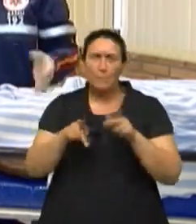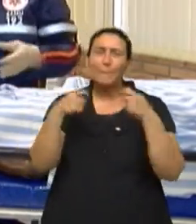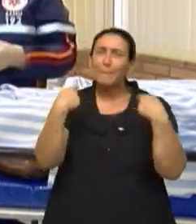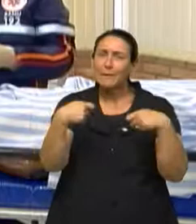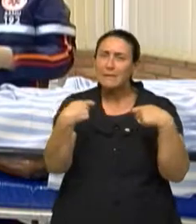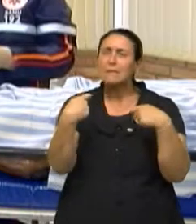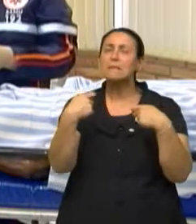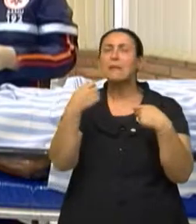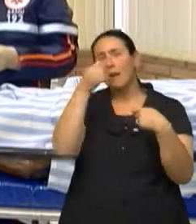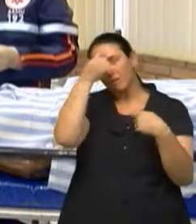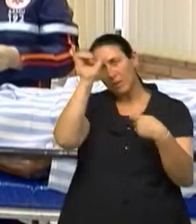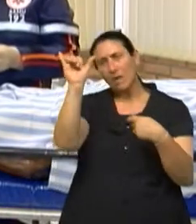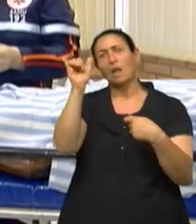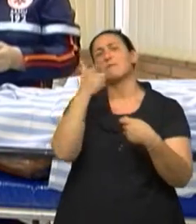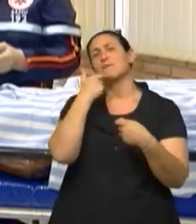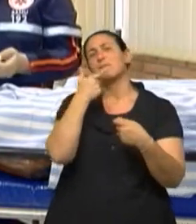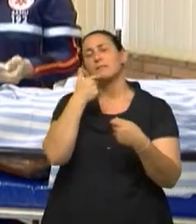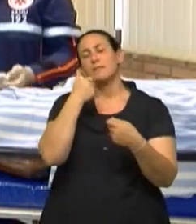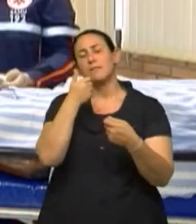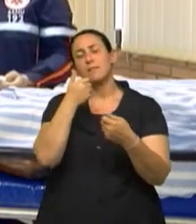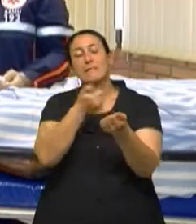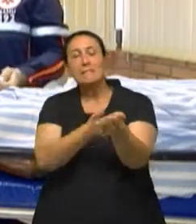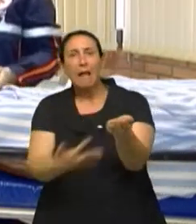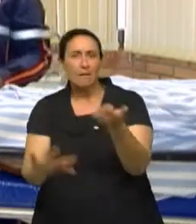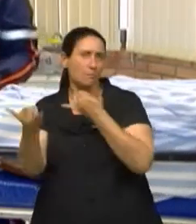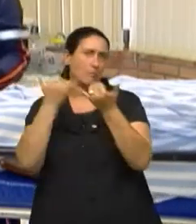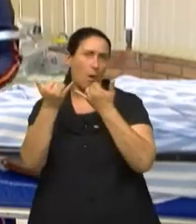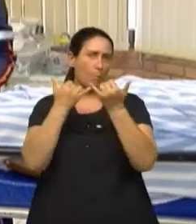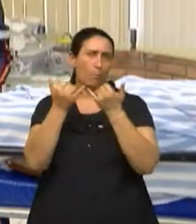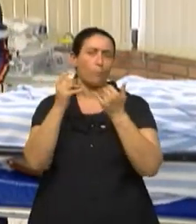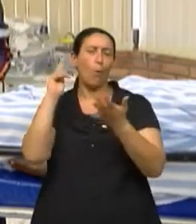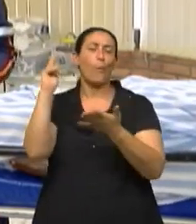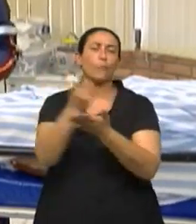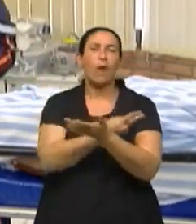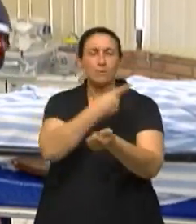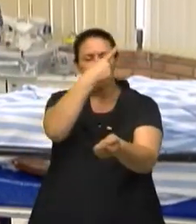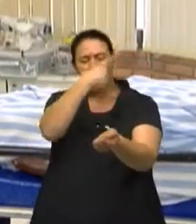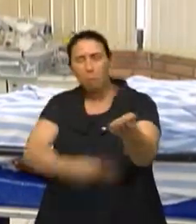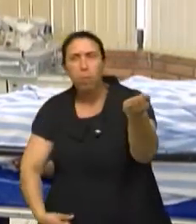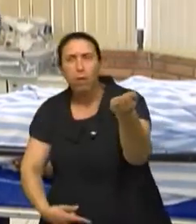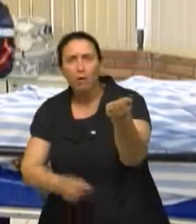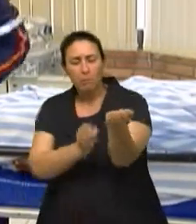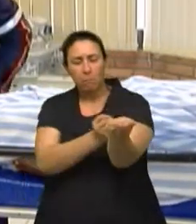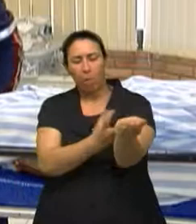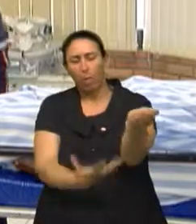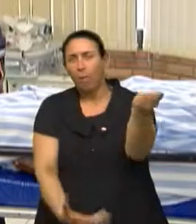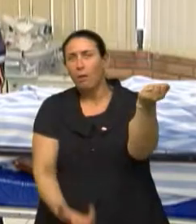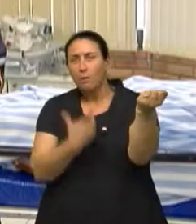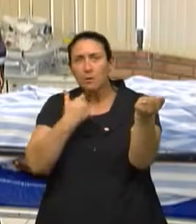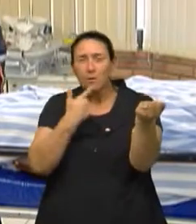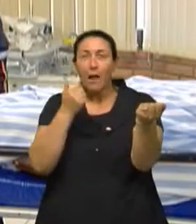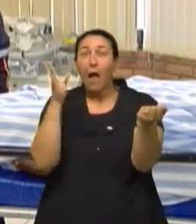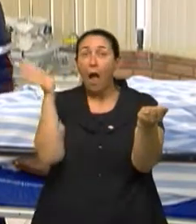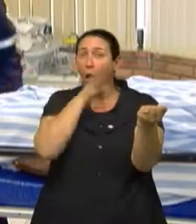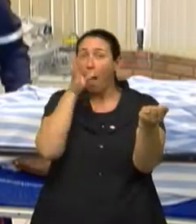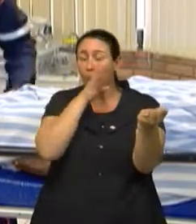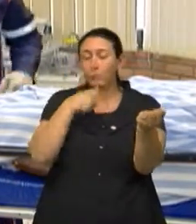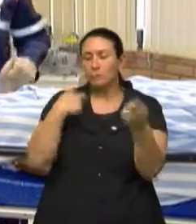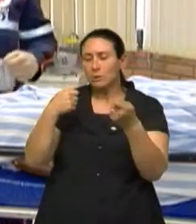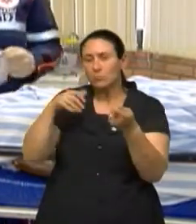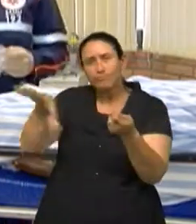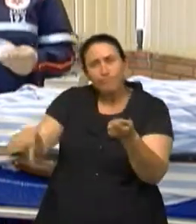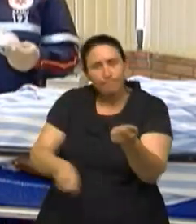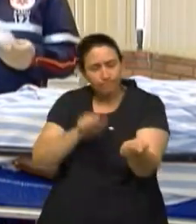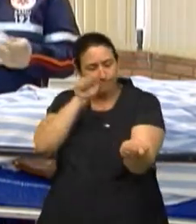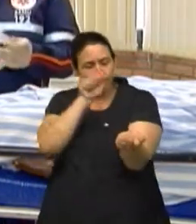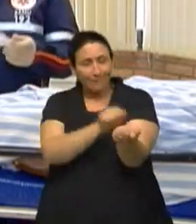sangue. Para isso, eu vou usar pressão, força, sobre o local que está sangrando. Como eu tenho